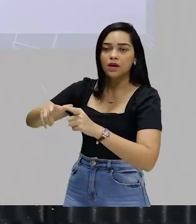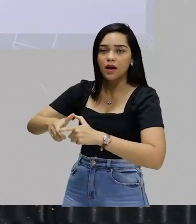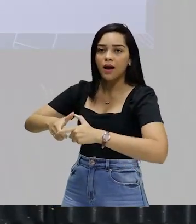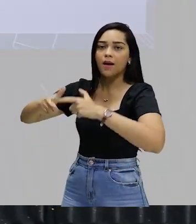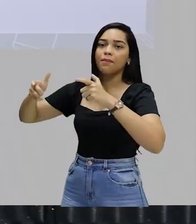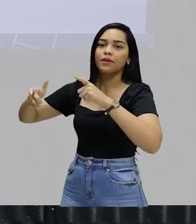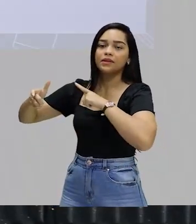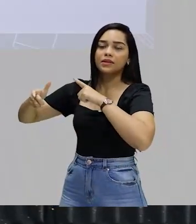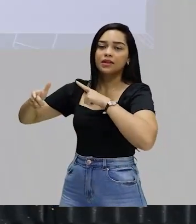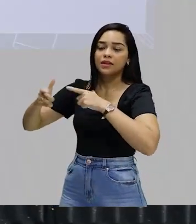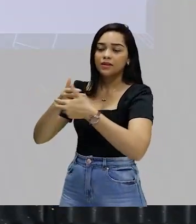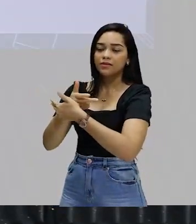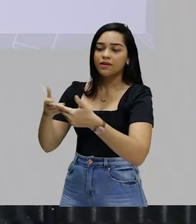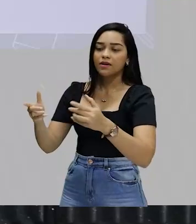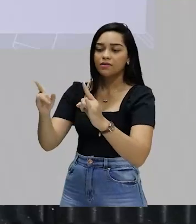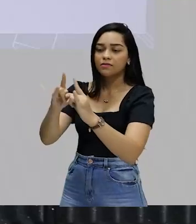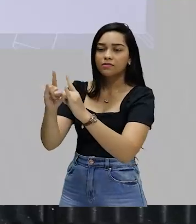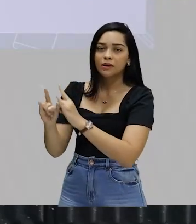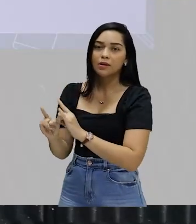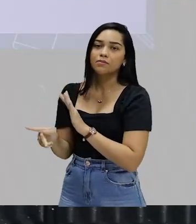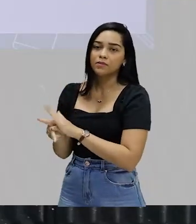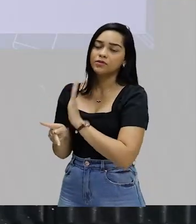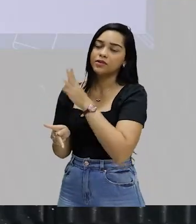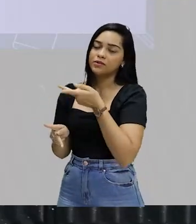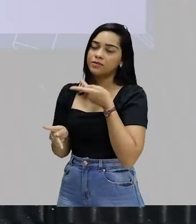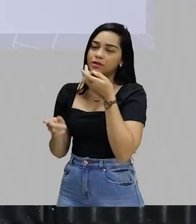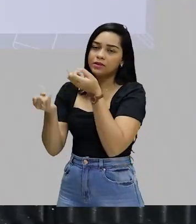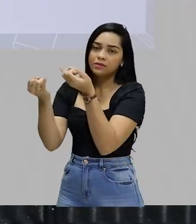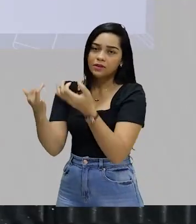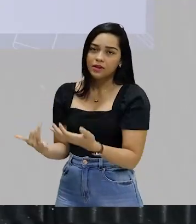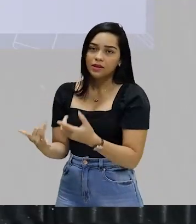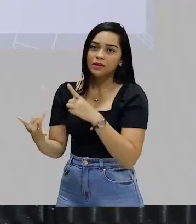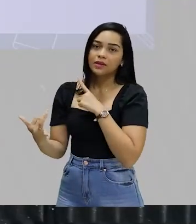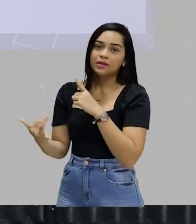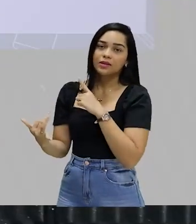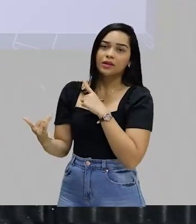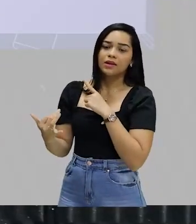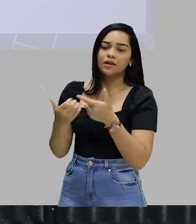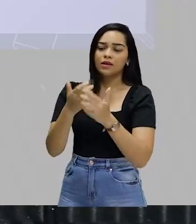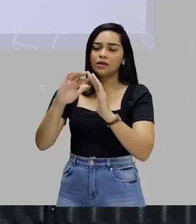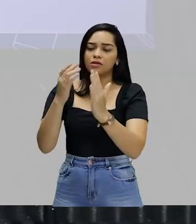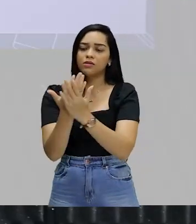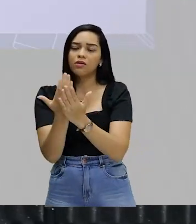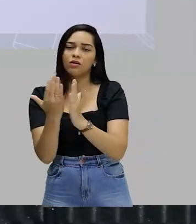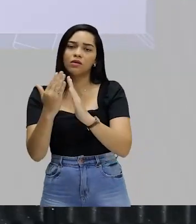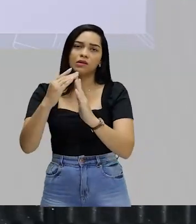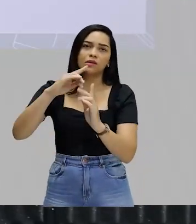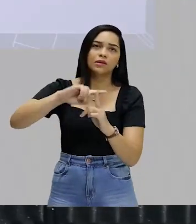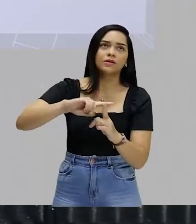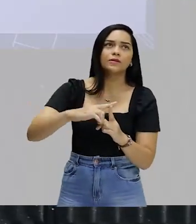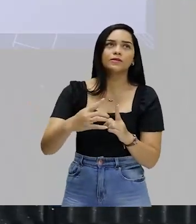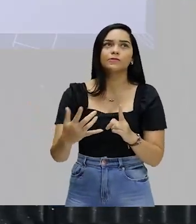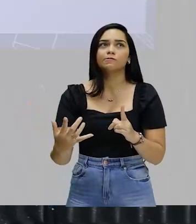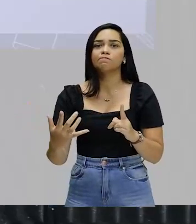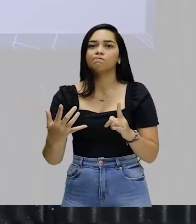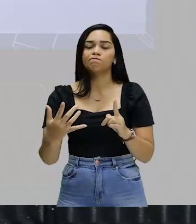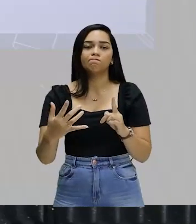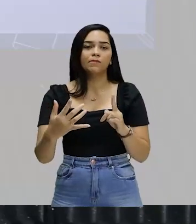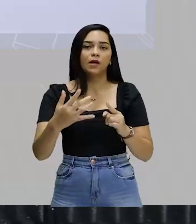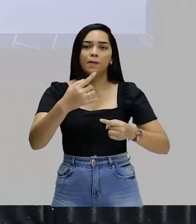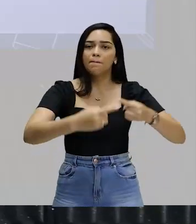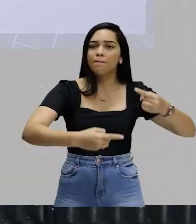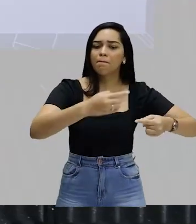Vai falar ali das instituições propriamente ditas, que envolvem, por exemplo, escolas, igrejas, partidos